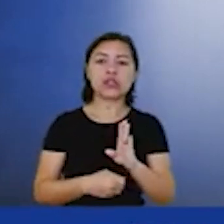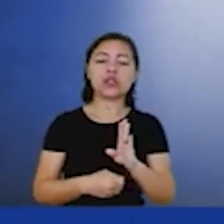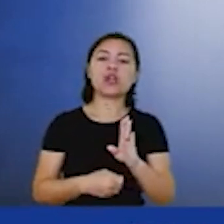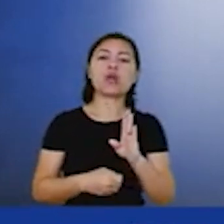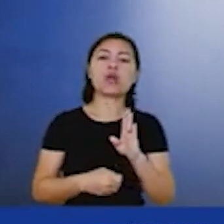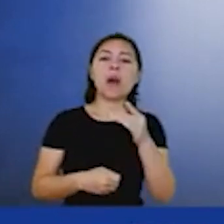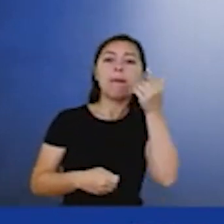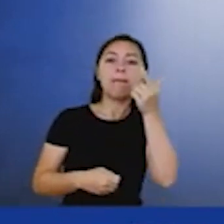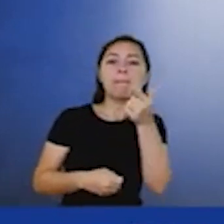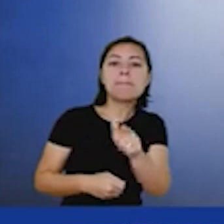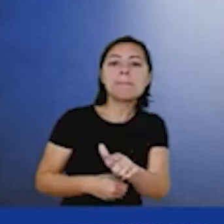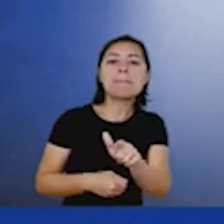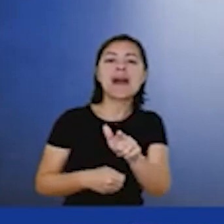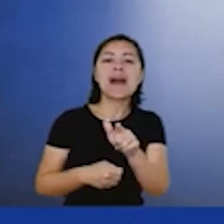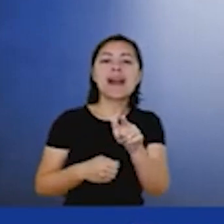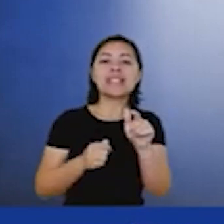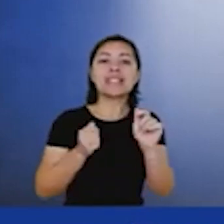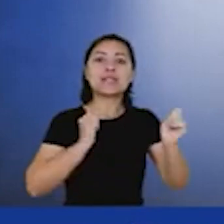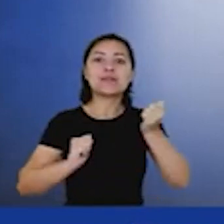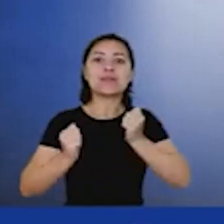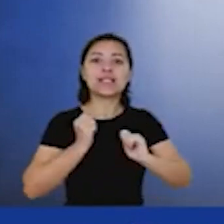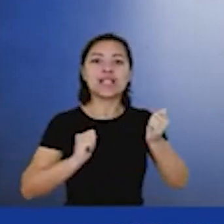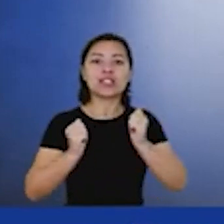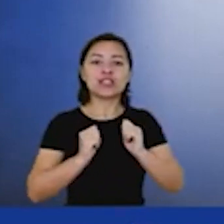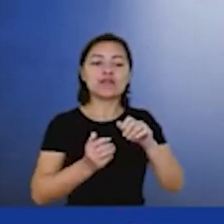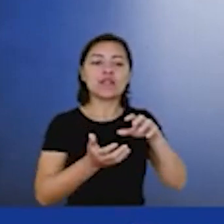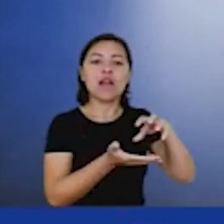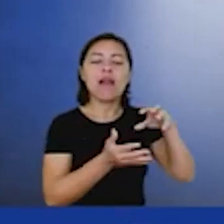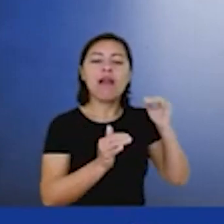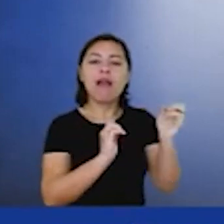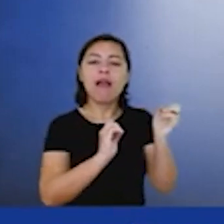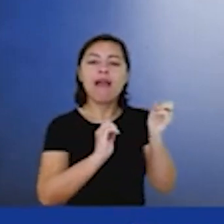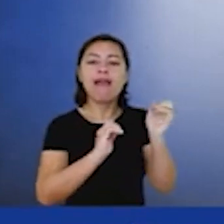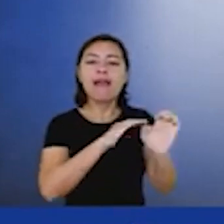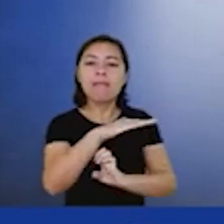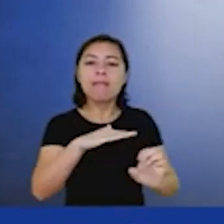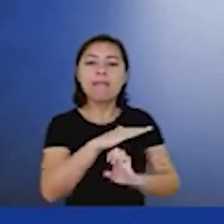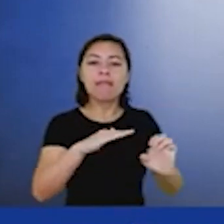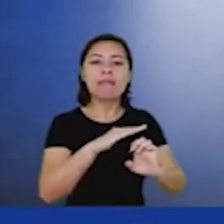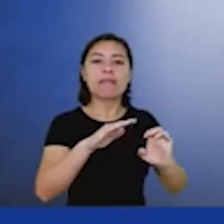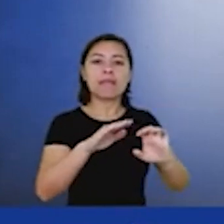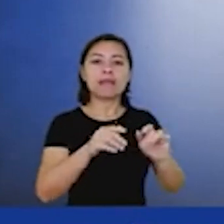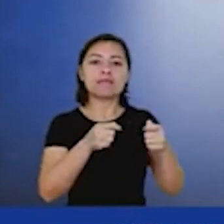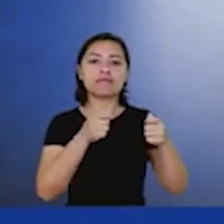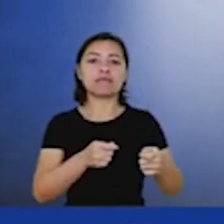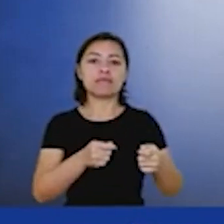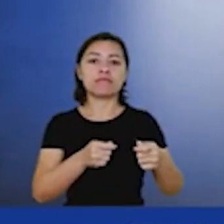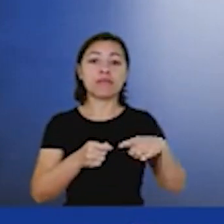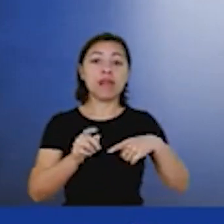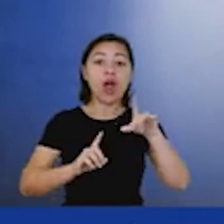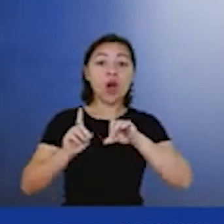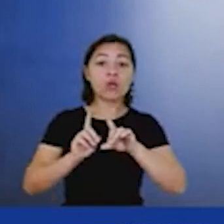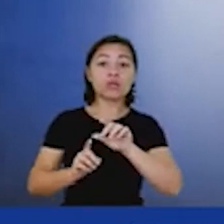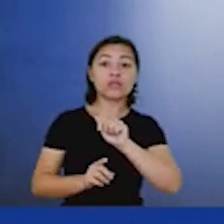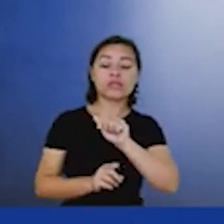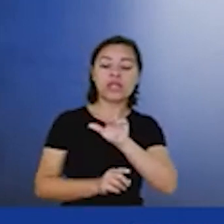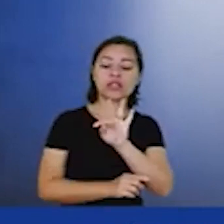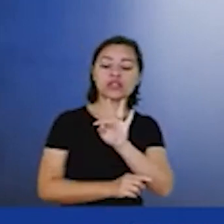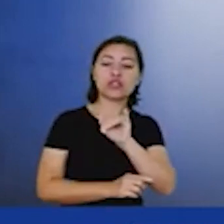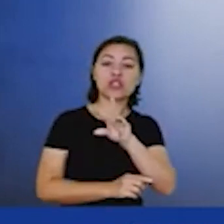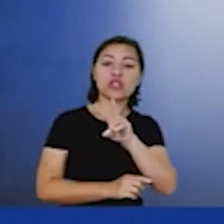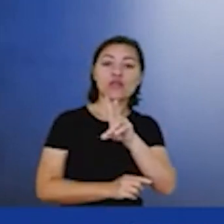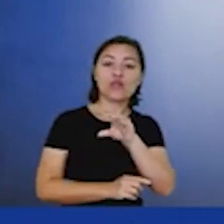vida para campos maduros, a gente está, na verdade, estendendo a vida útil de alguns ativos, está